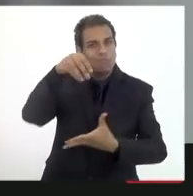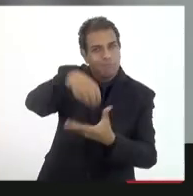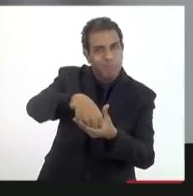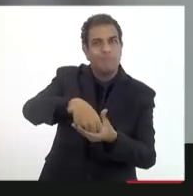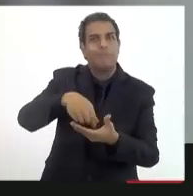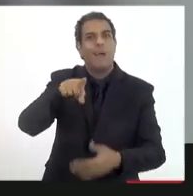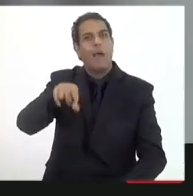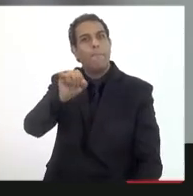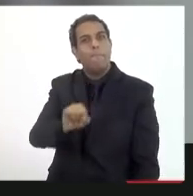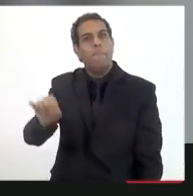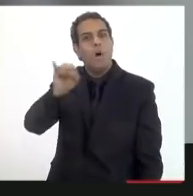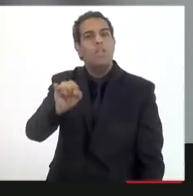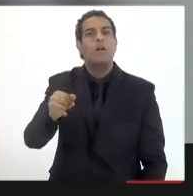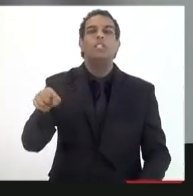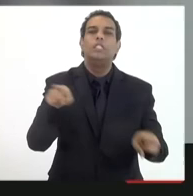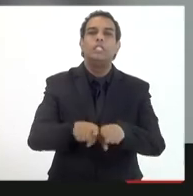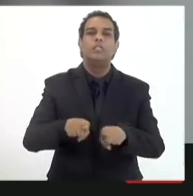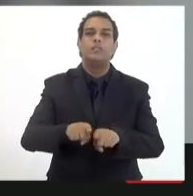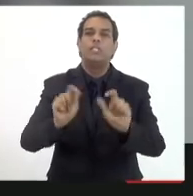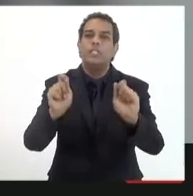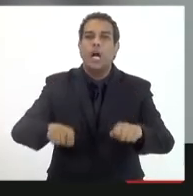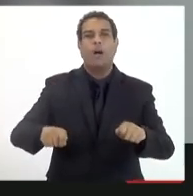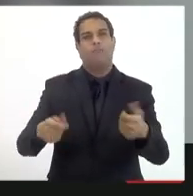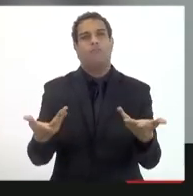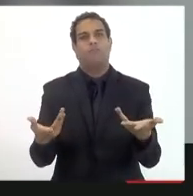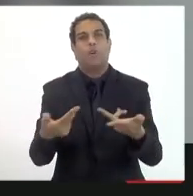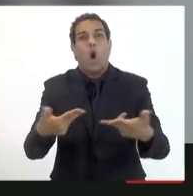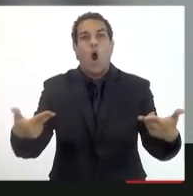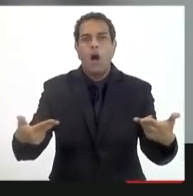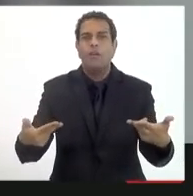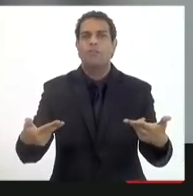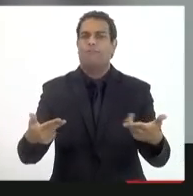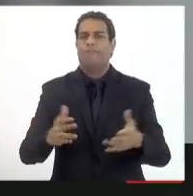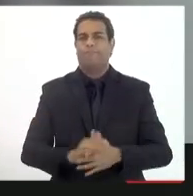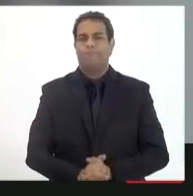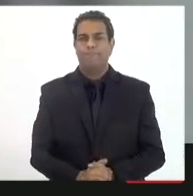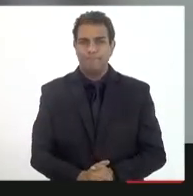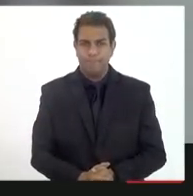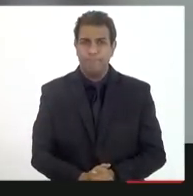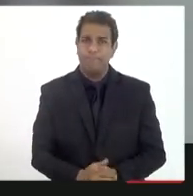é um elemento importante mas talvez pudesse ter também um pouco mais de